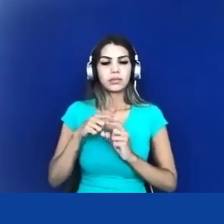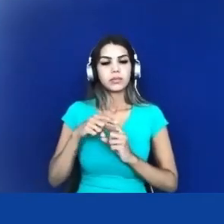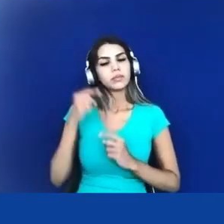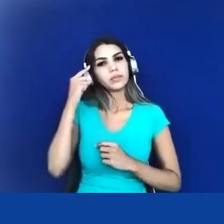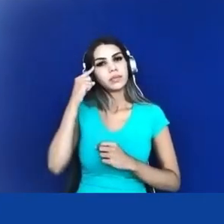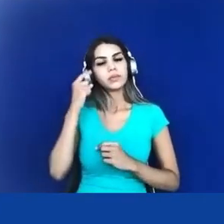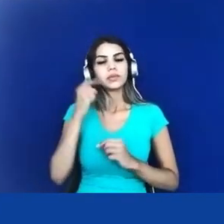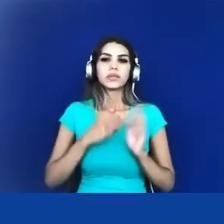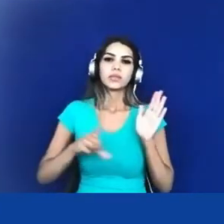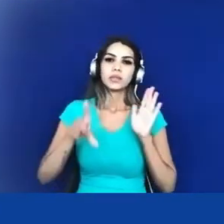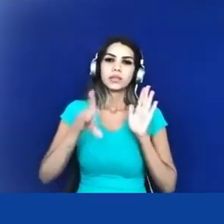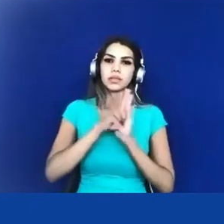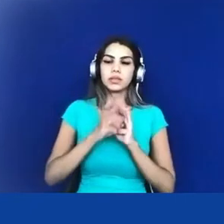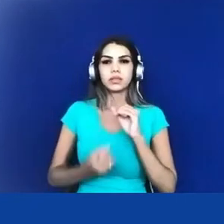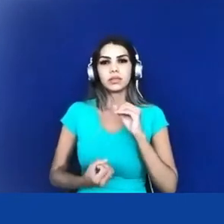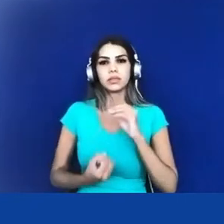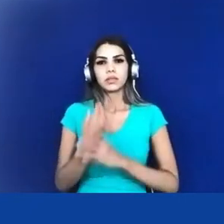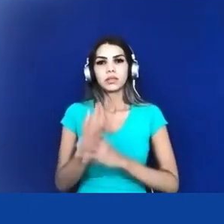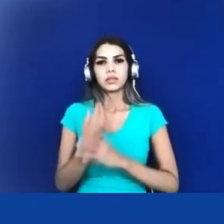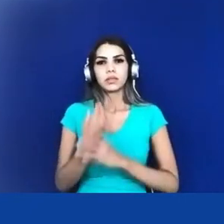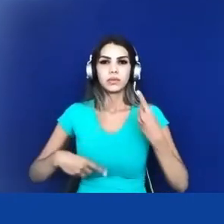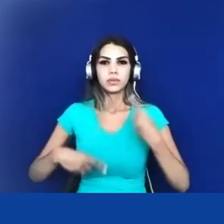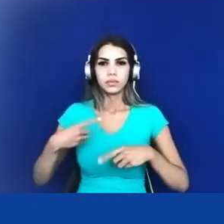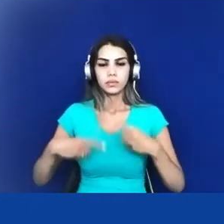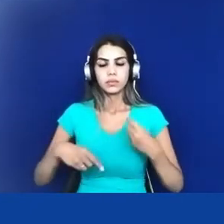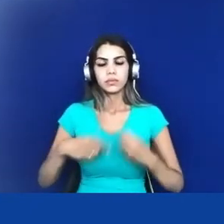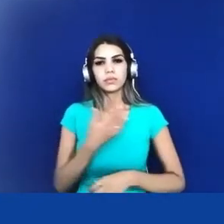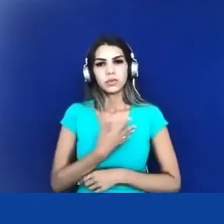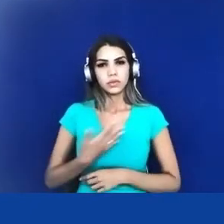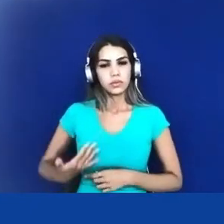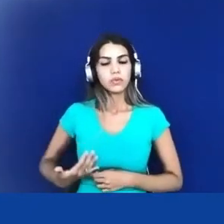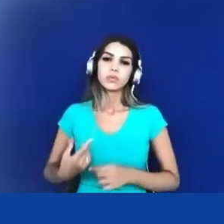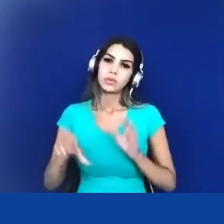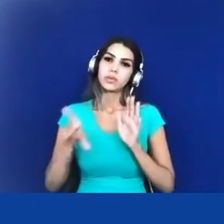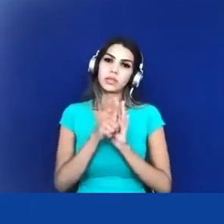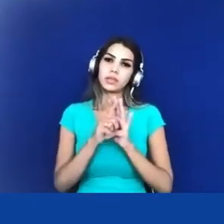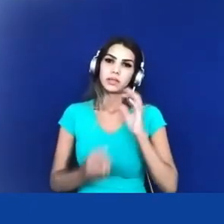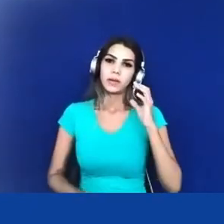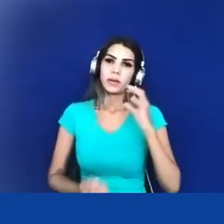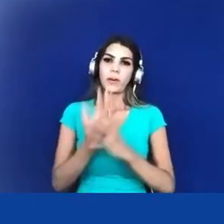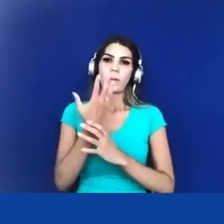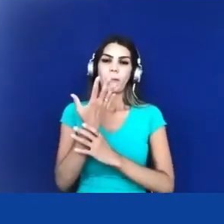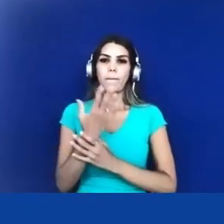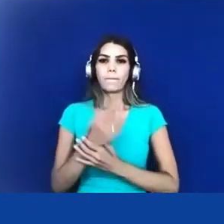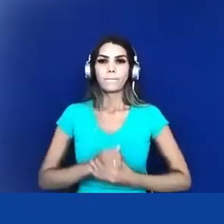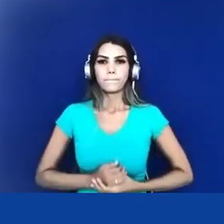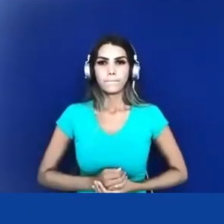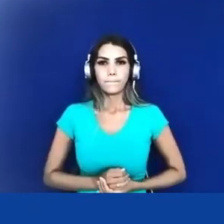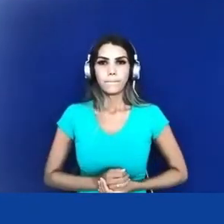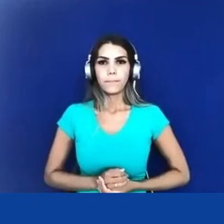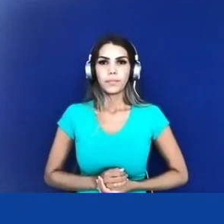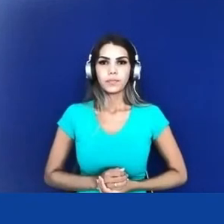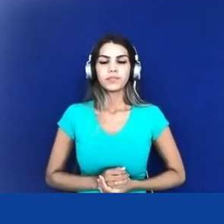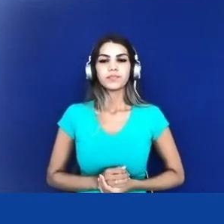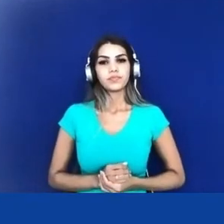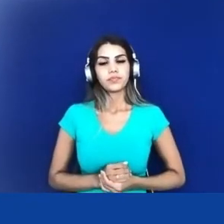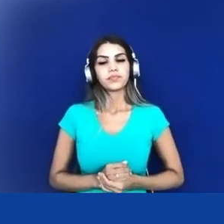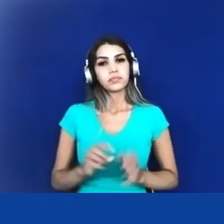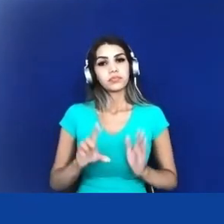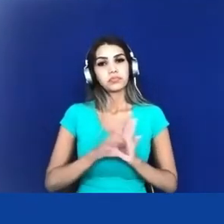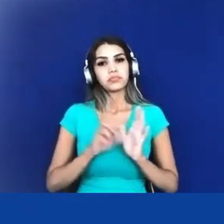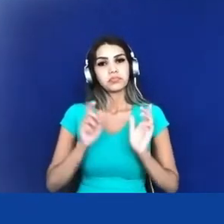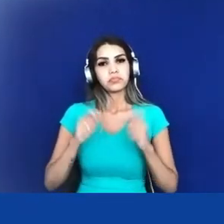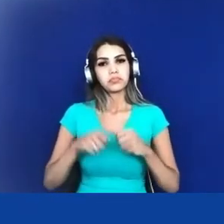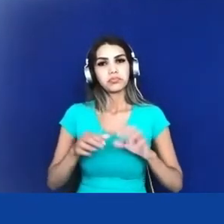né política pública né porque a lei também cria né ou dá esse ordenamento a criação de política pública